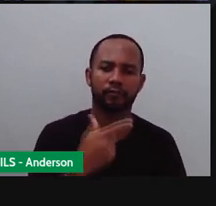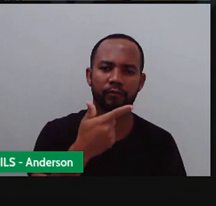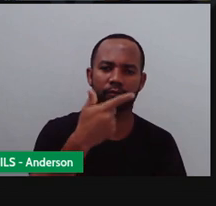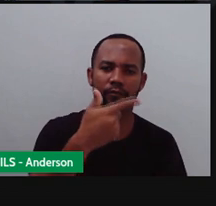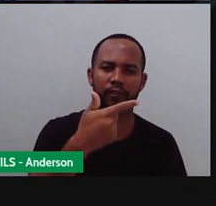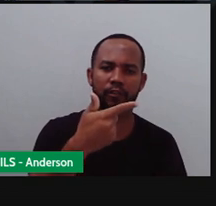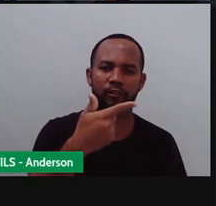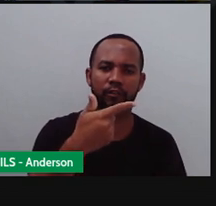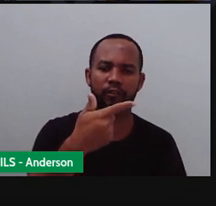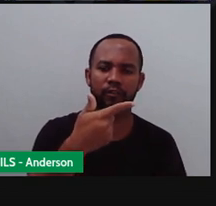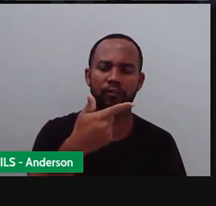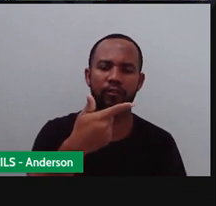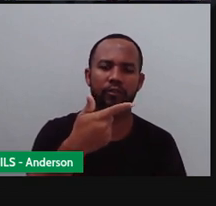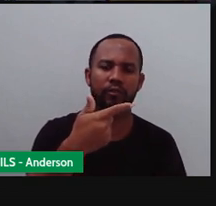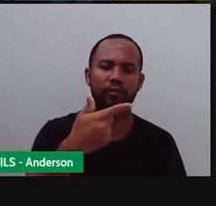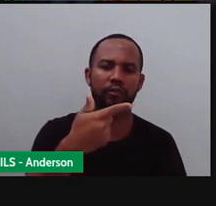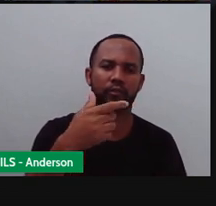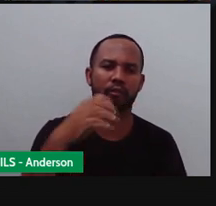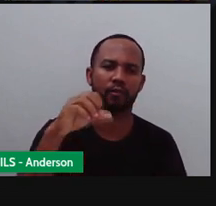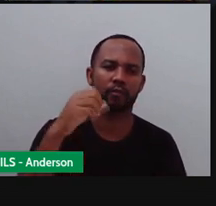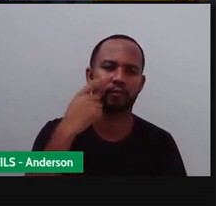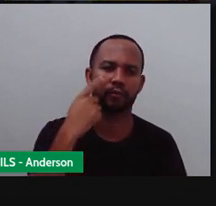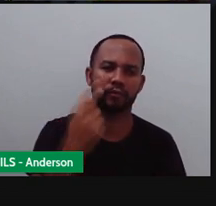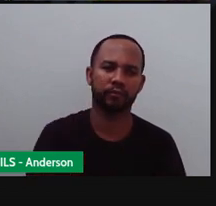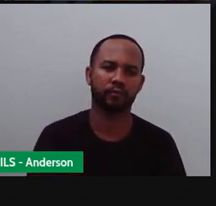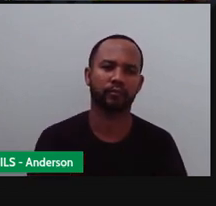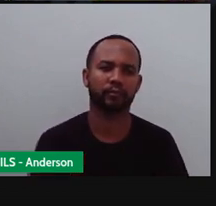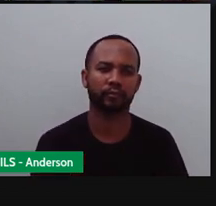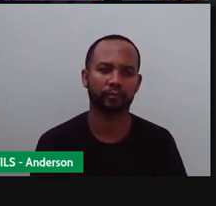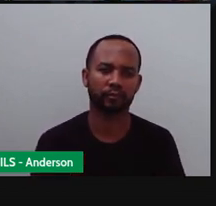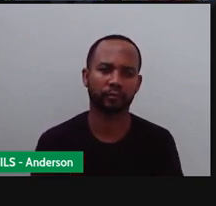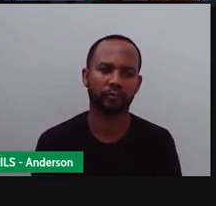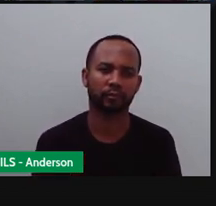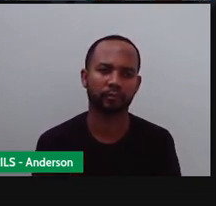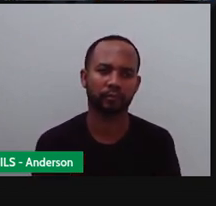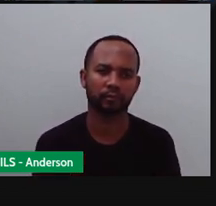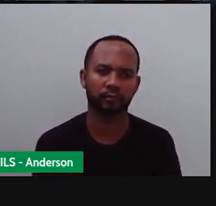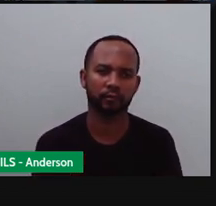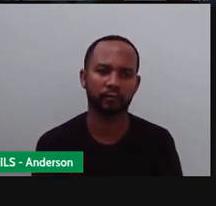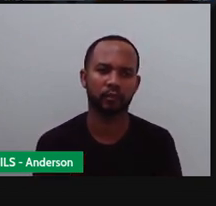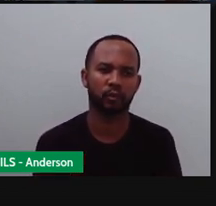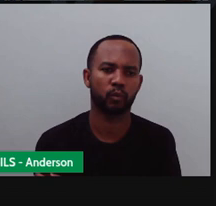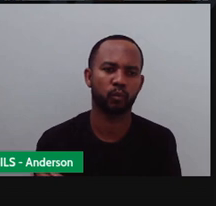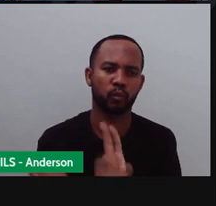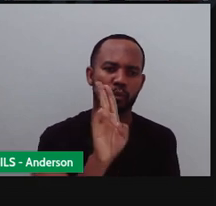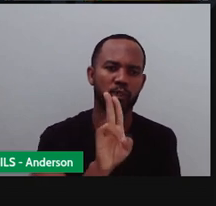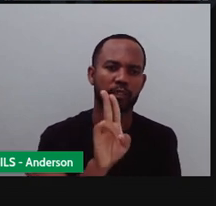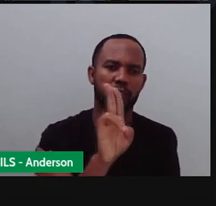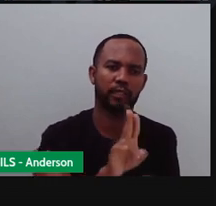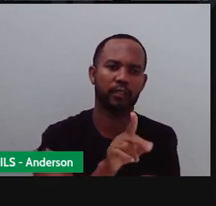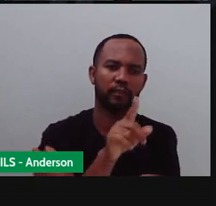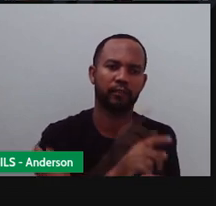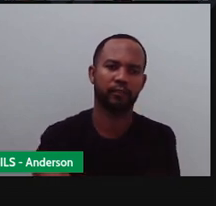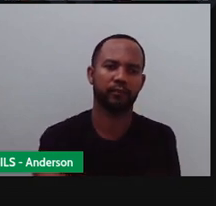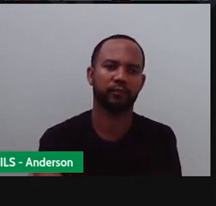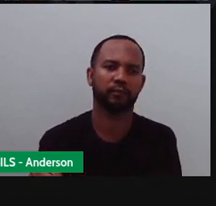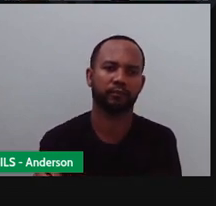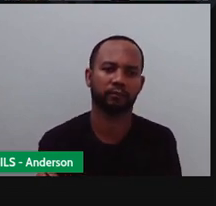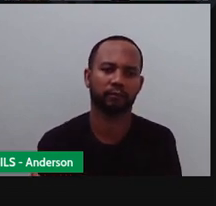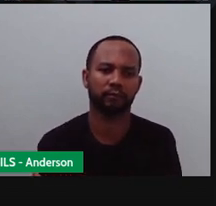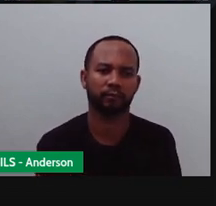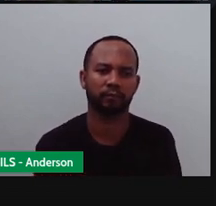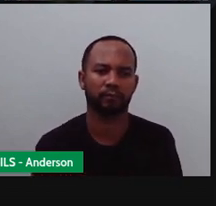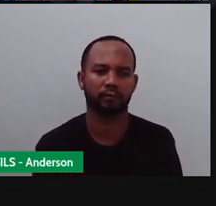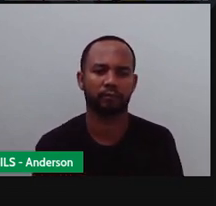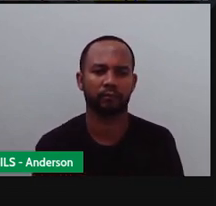aqui, ó. Aonde que tenho que colocar o número 9, Anderson? Na unidade. Aí eu venho aqui na unidade e vou